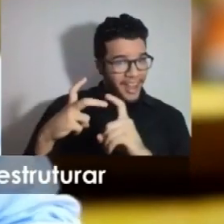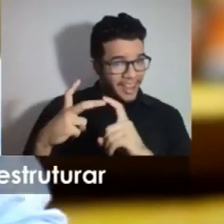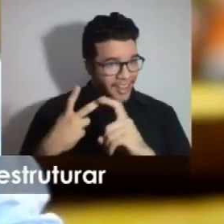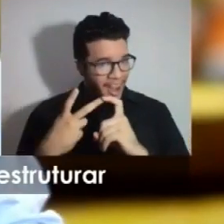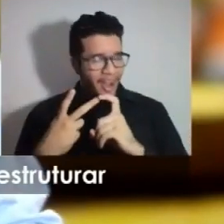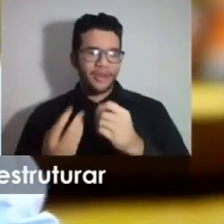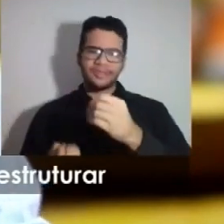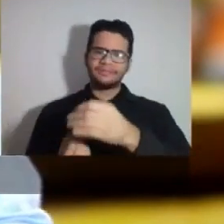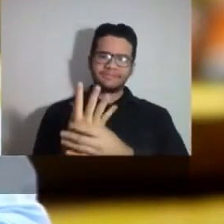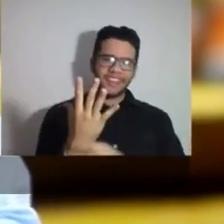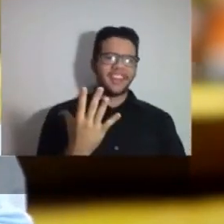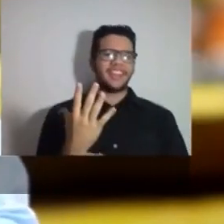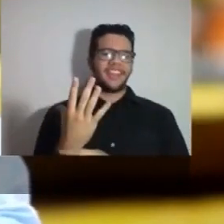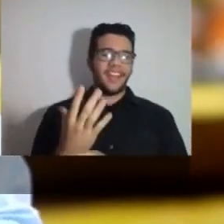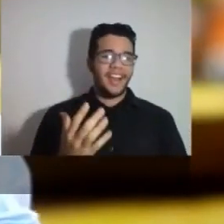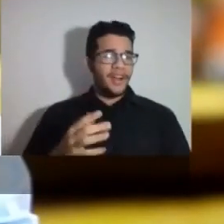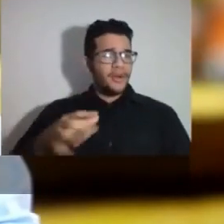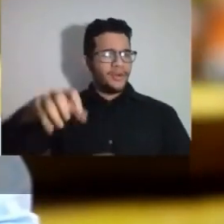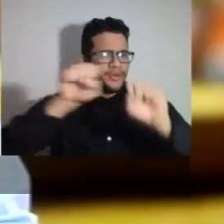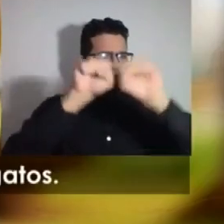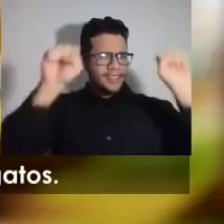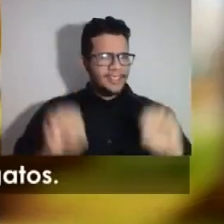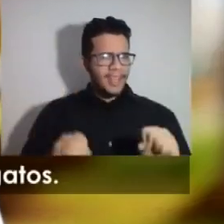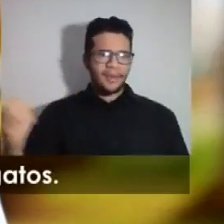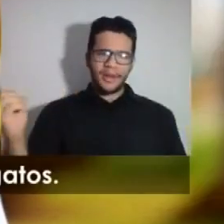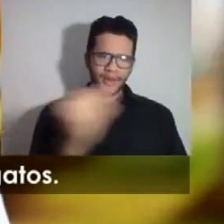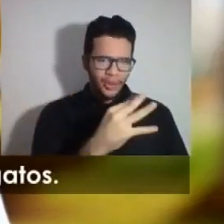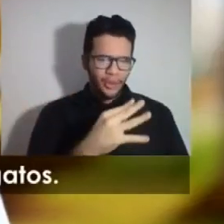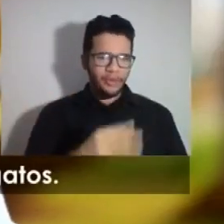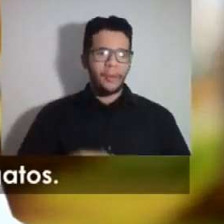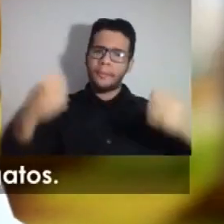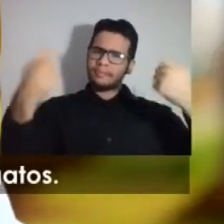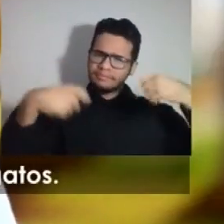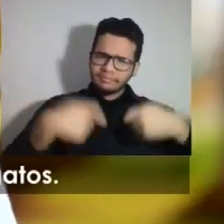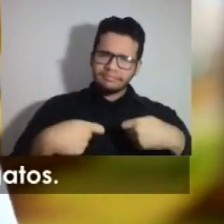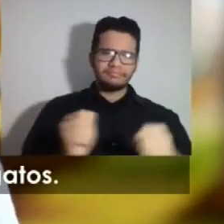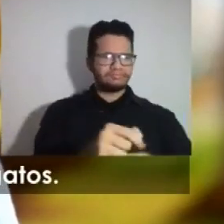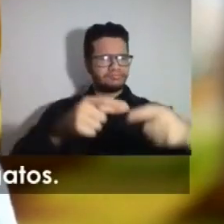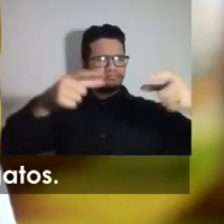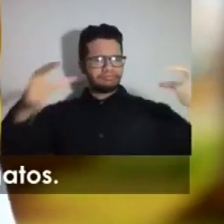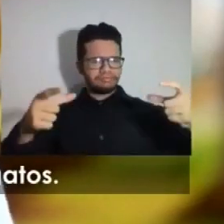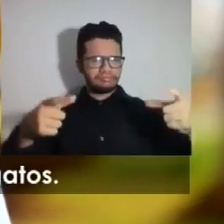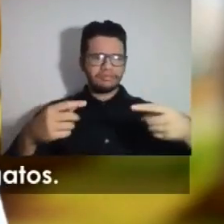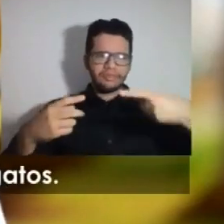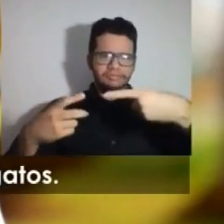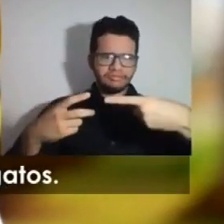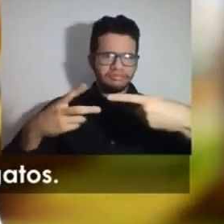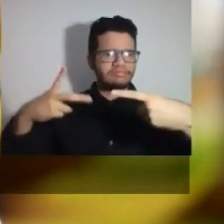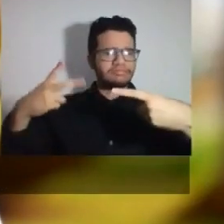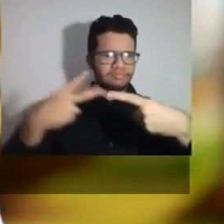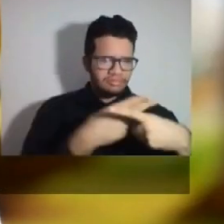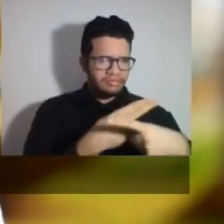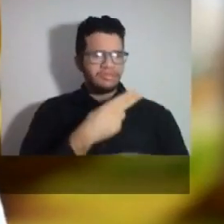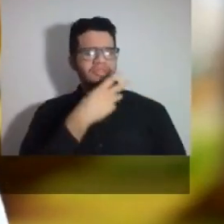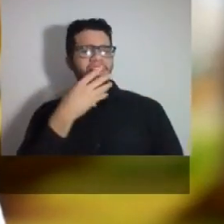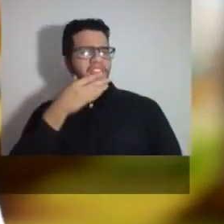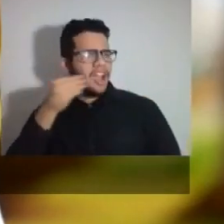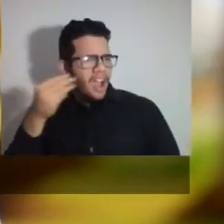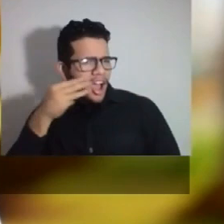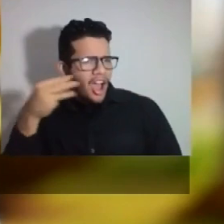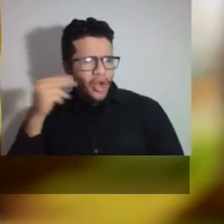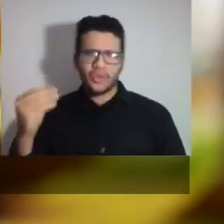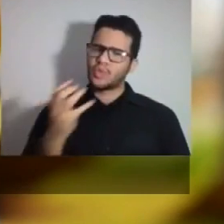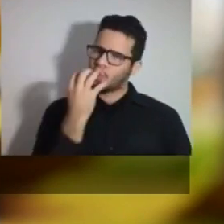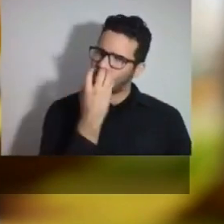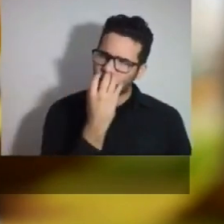e reestruturar o centro de zoonoses É preciso ampliar a castração de cães e gatos Só assim vamos